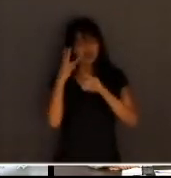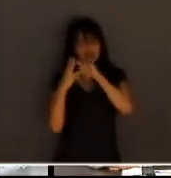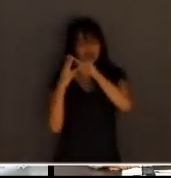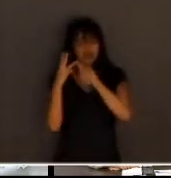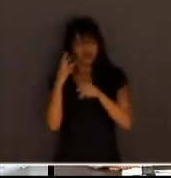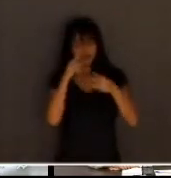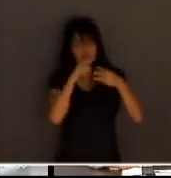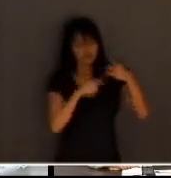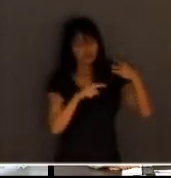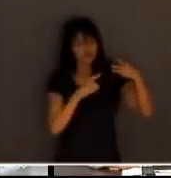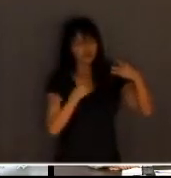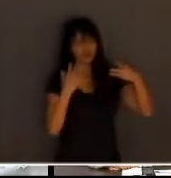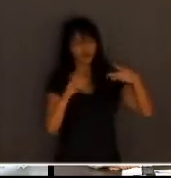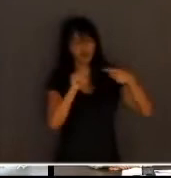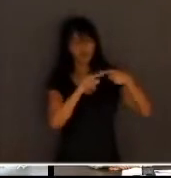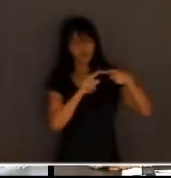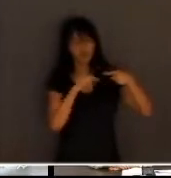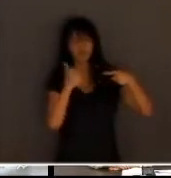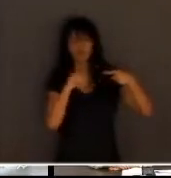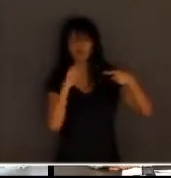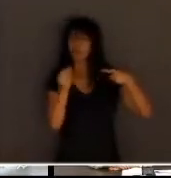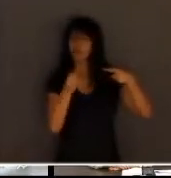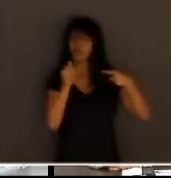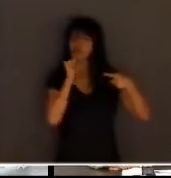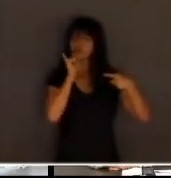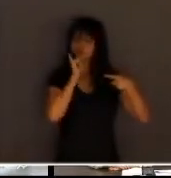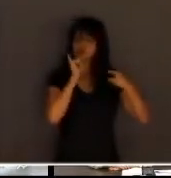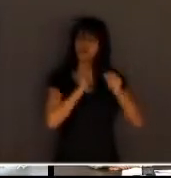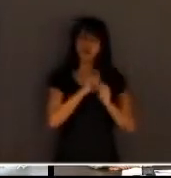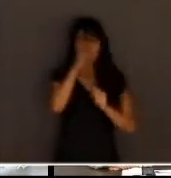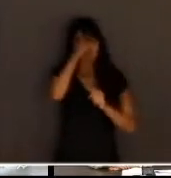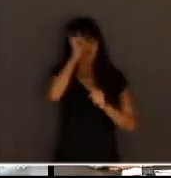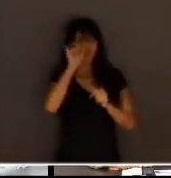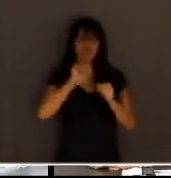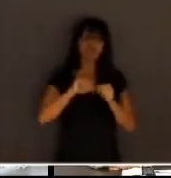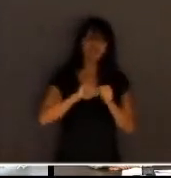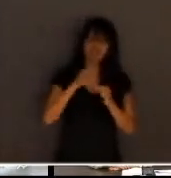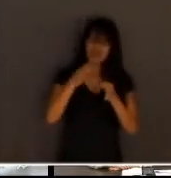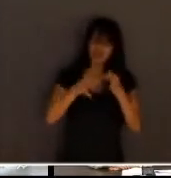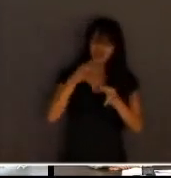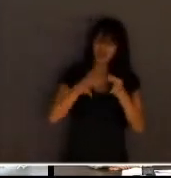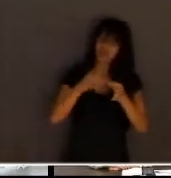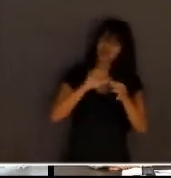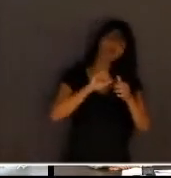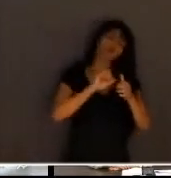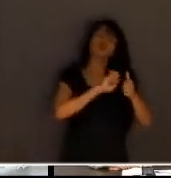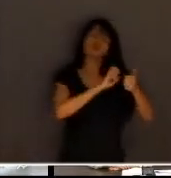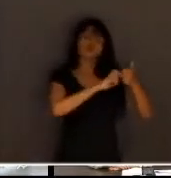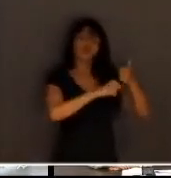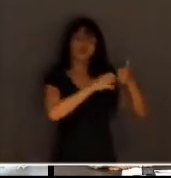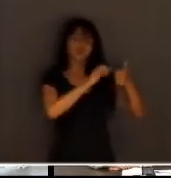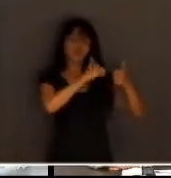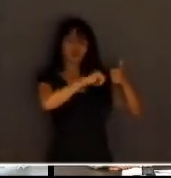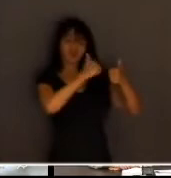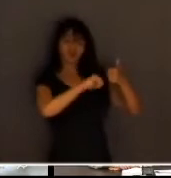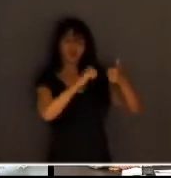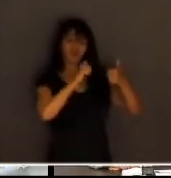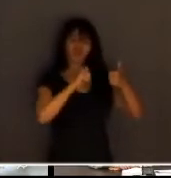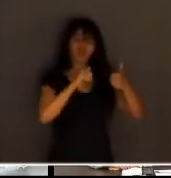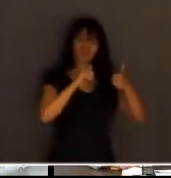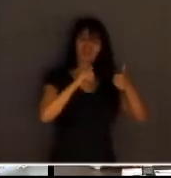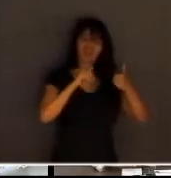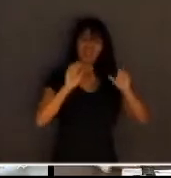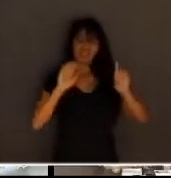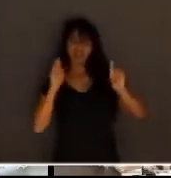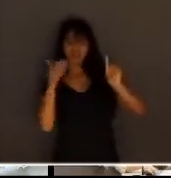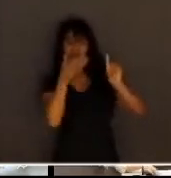bastante. Primeiro, evitar fazer júri de réu solto. Não é prioridade agora. Eu queria estar fazendo júri dos meus réus soltos,